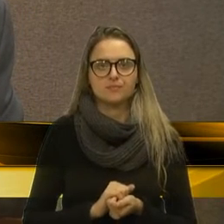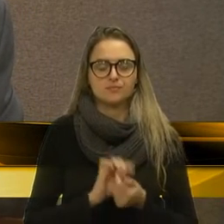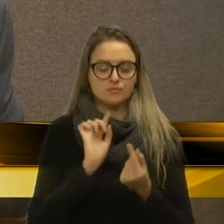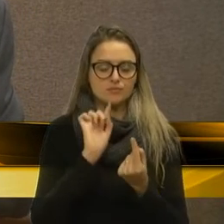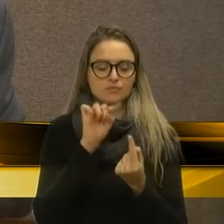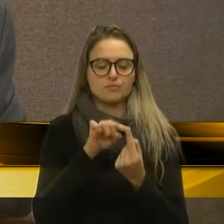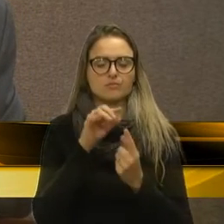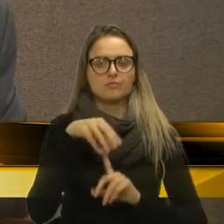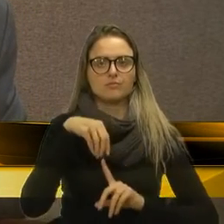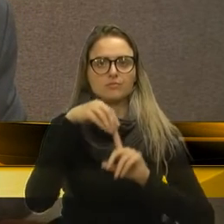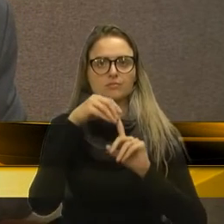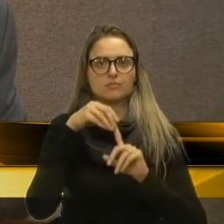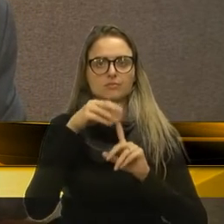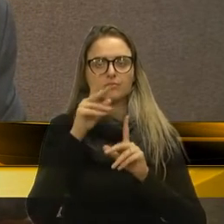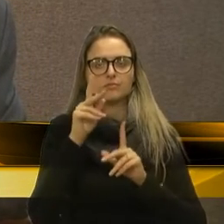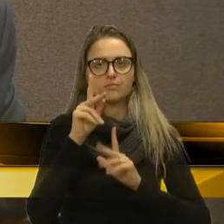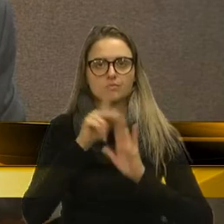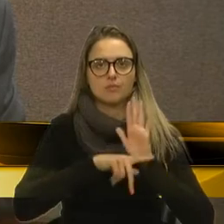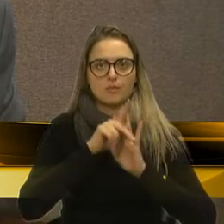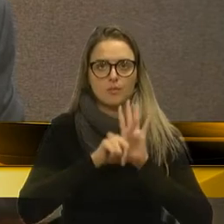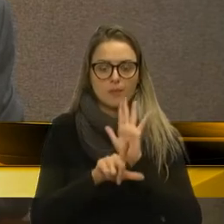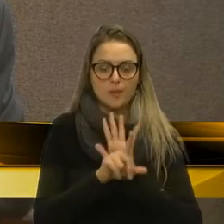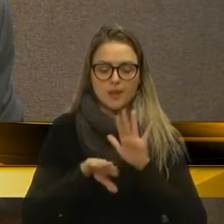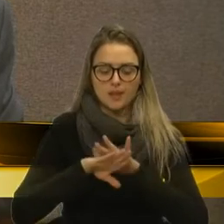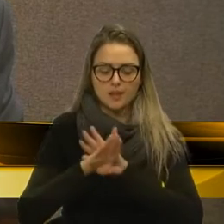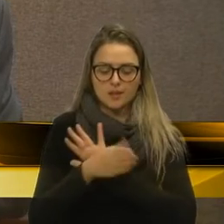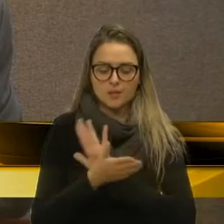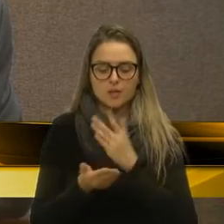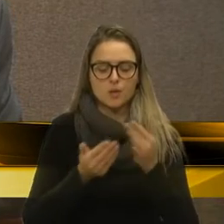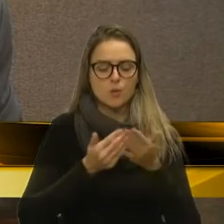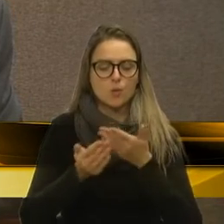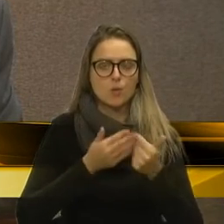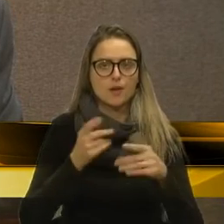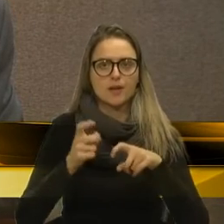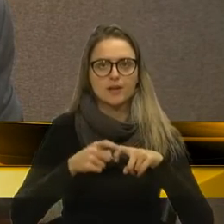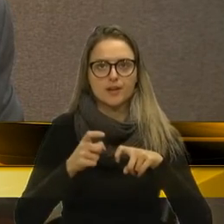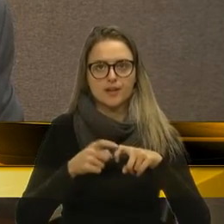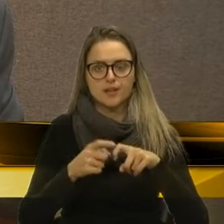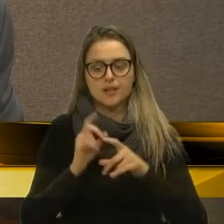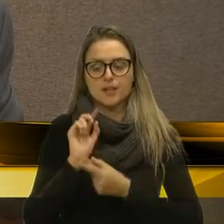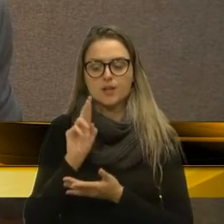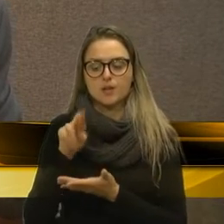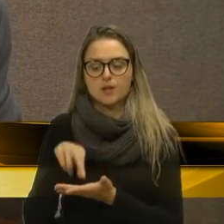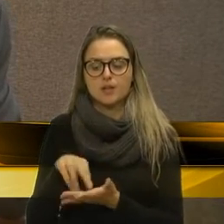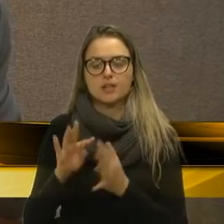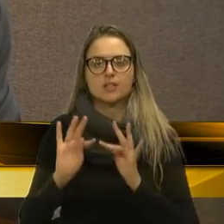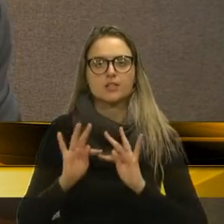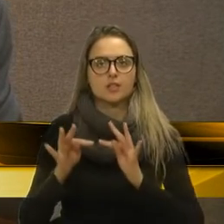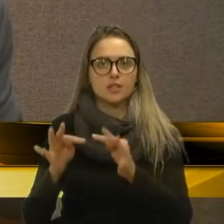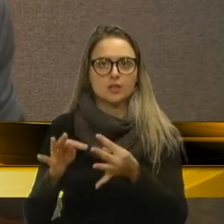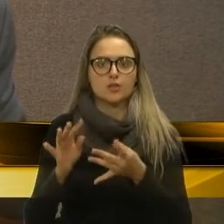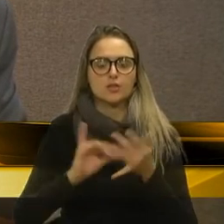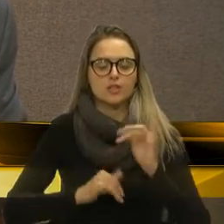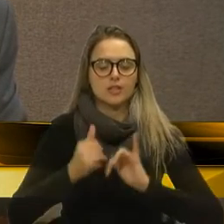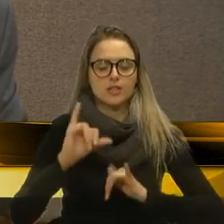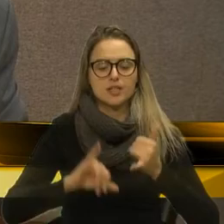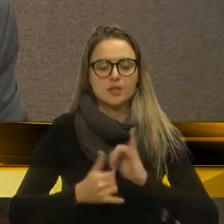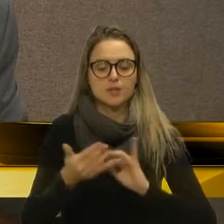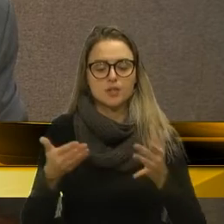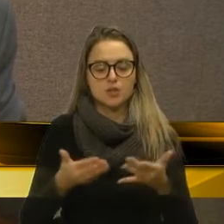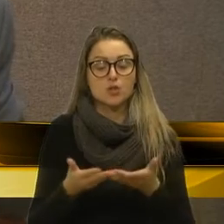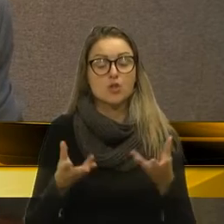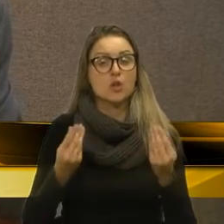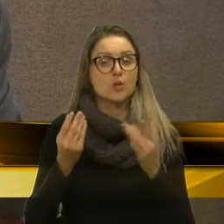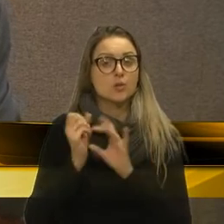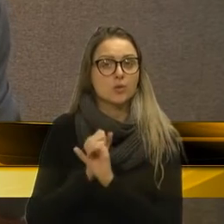objetivo principal desse projeto de lei é ajustar toda e qualquer exigência clínica com a realidade tecnológica e química da atualidade. Durante